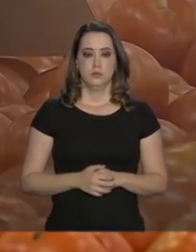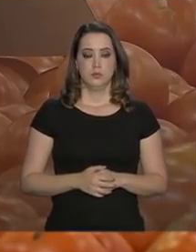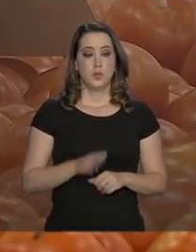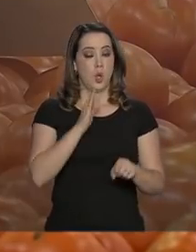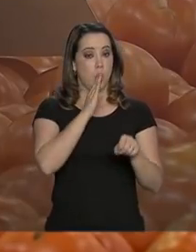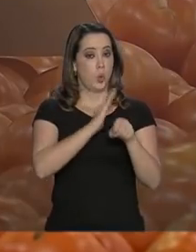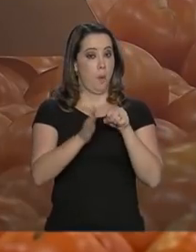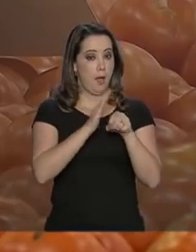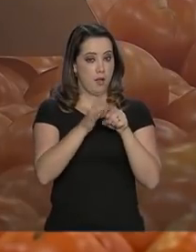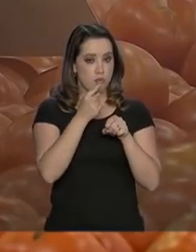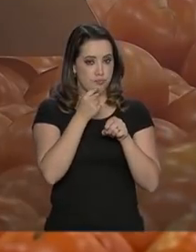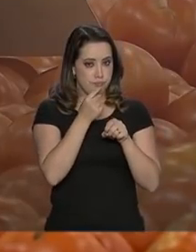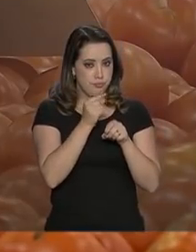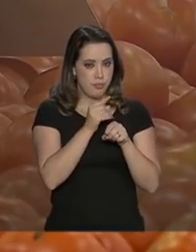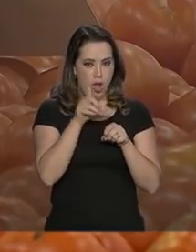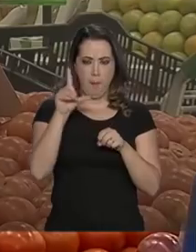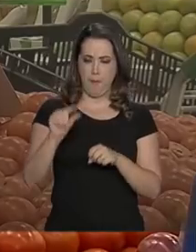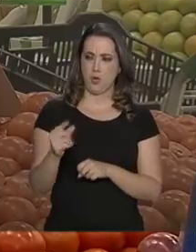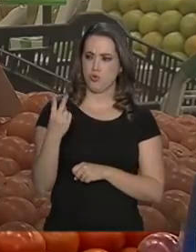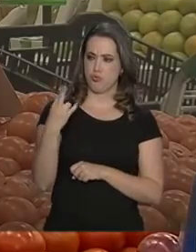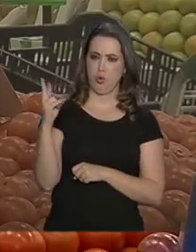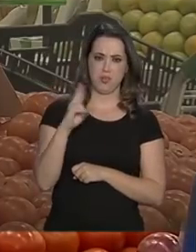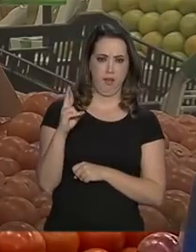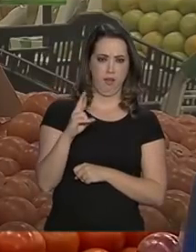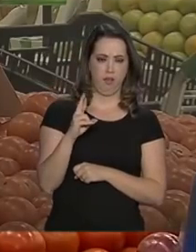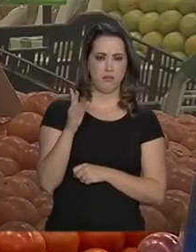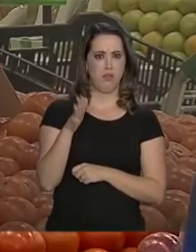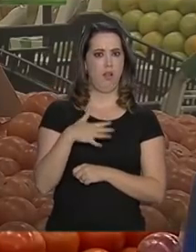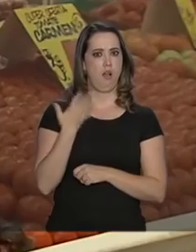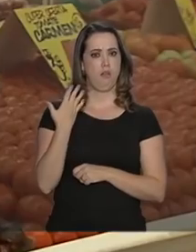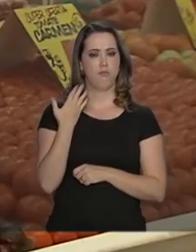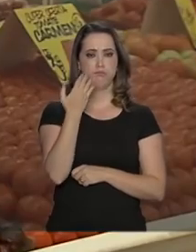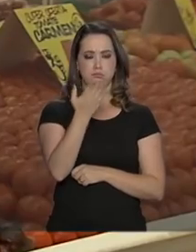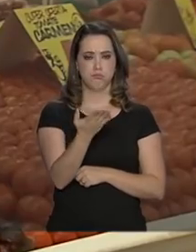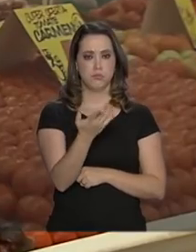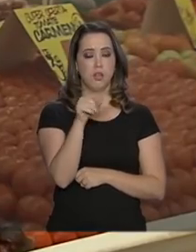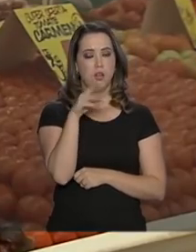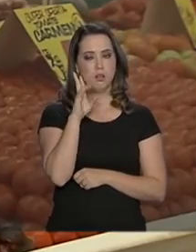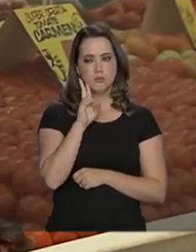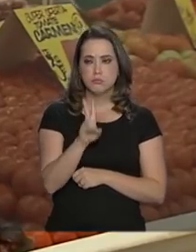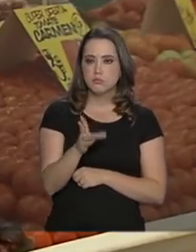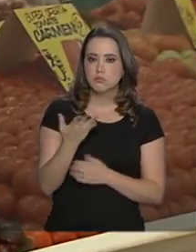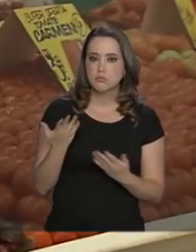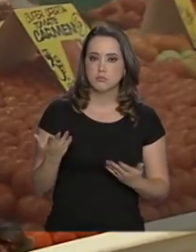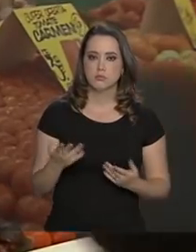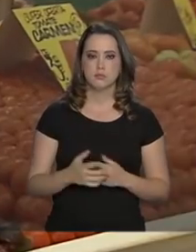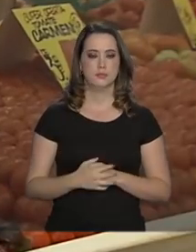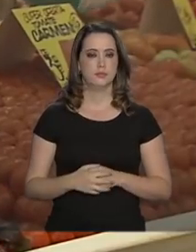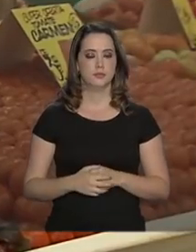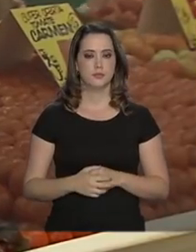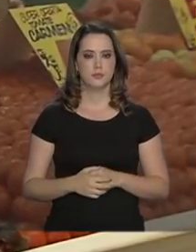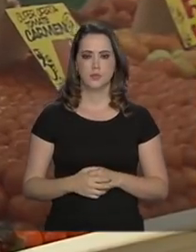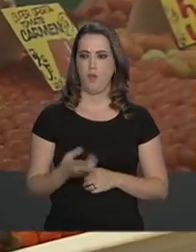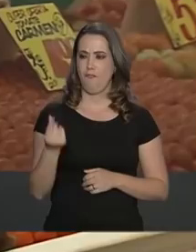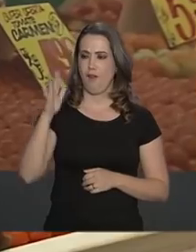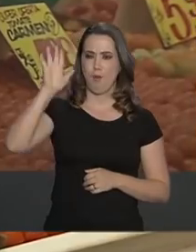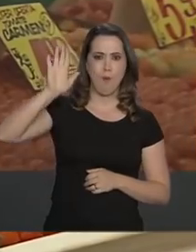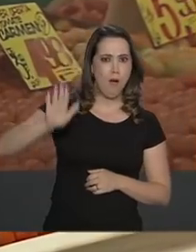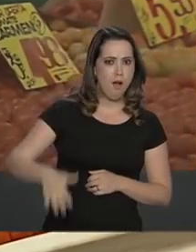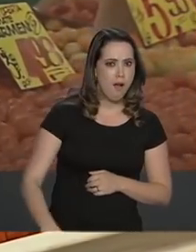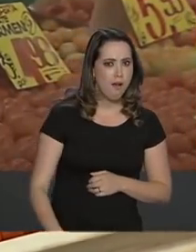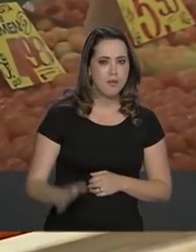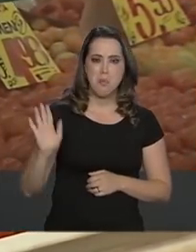Tomate a menos de R$,00 o quilo. Uma situação tão rara que até surpreendeu a consumidora. Está muito